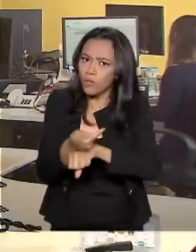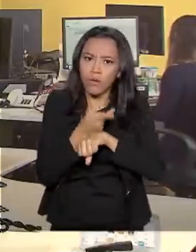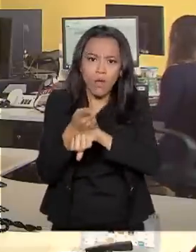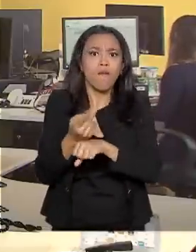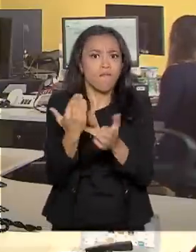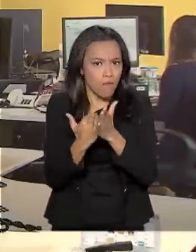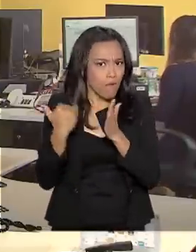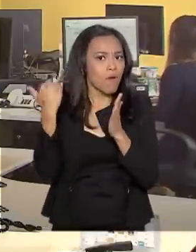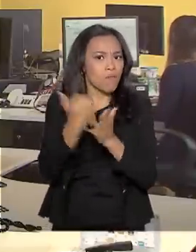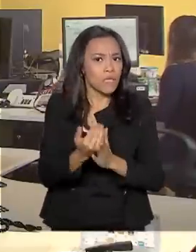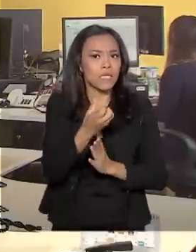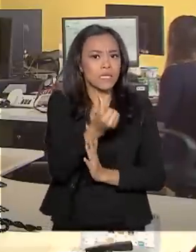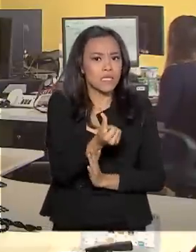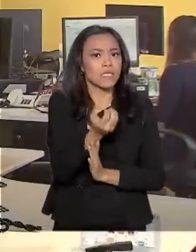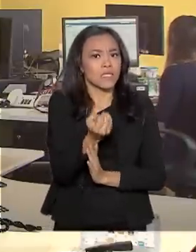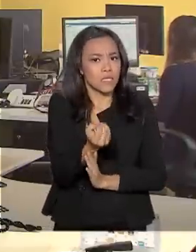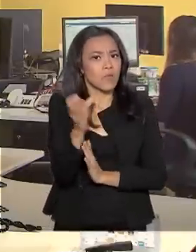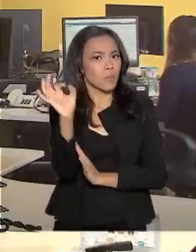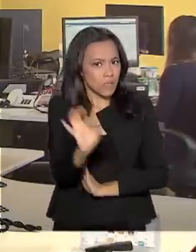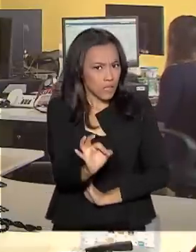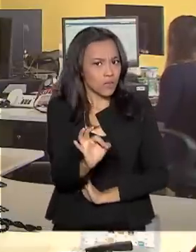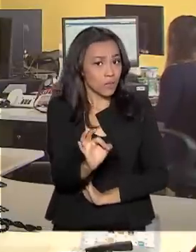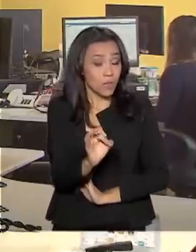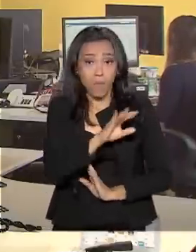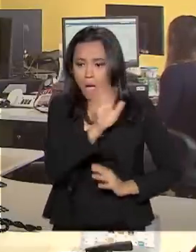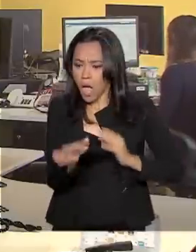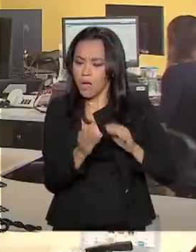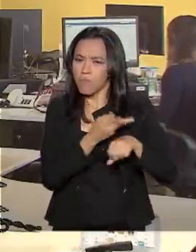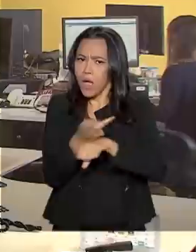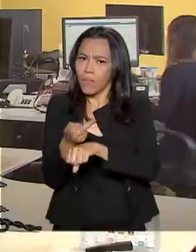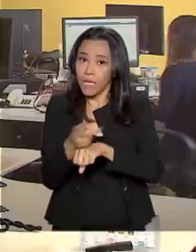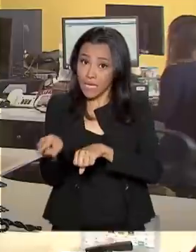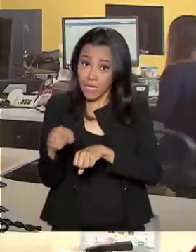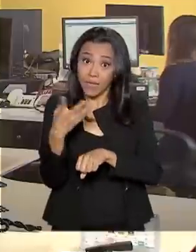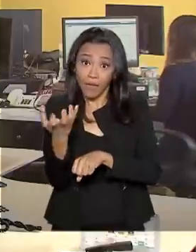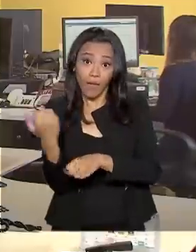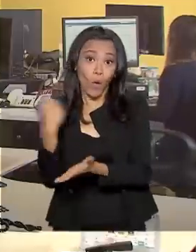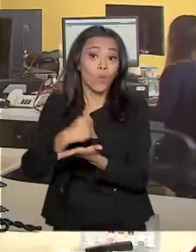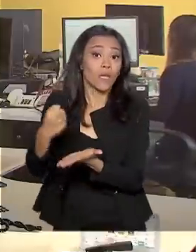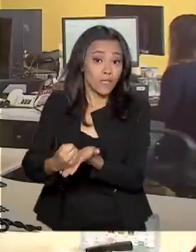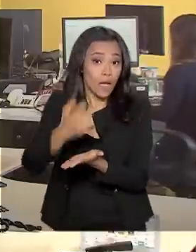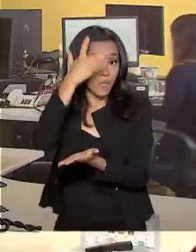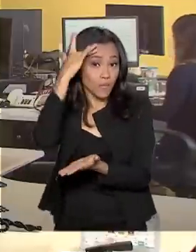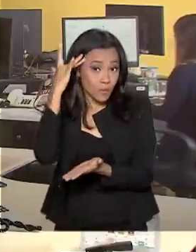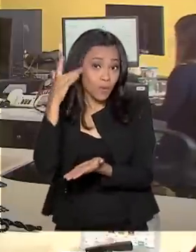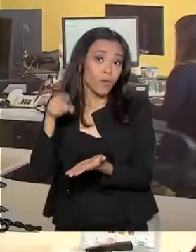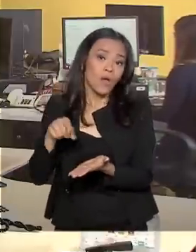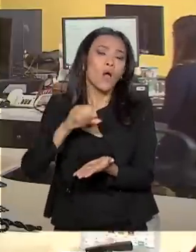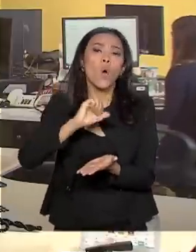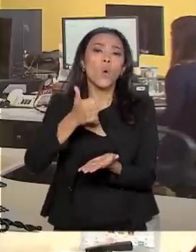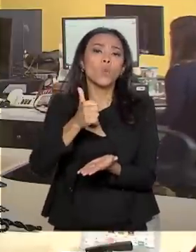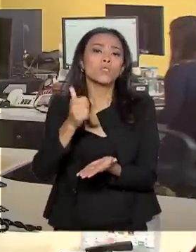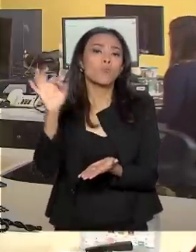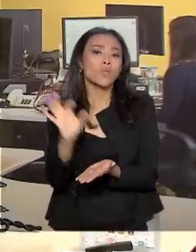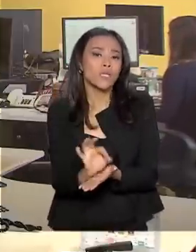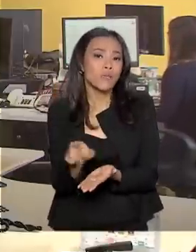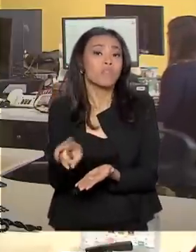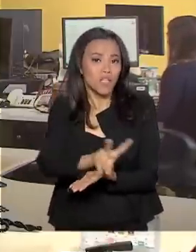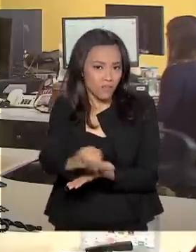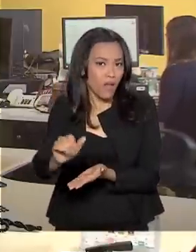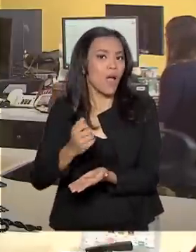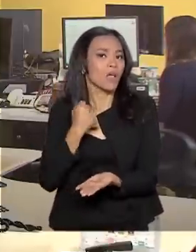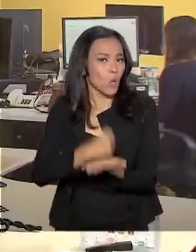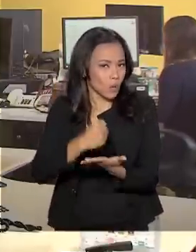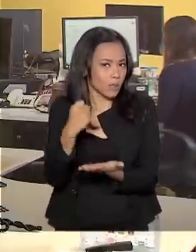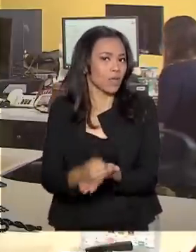cerca de 60%. E com tanta demanda, o setor acena para contratar. 11% das agências sinalizam que